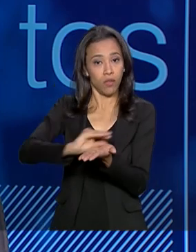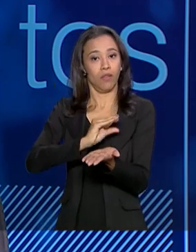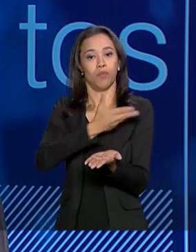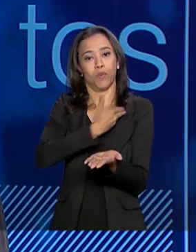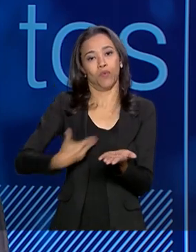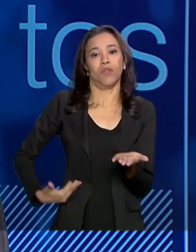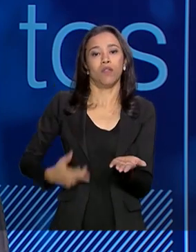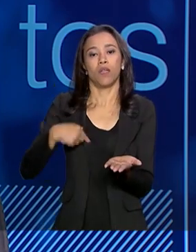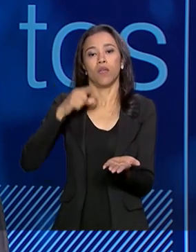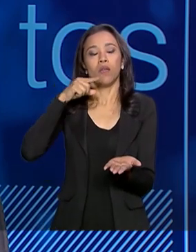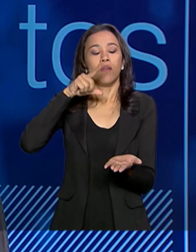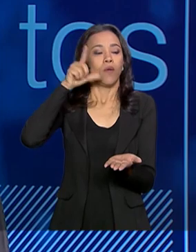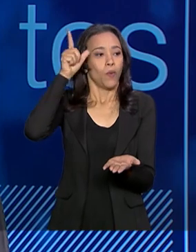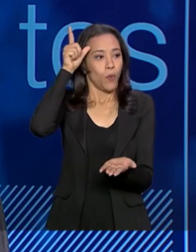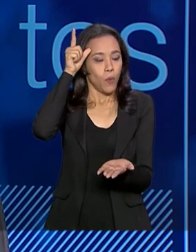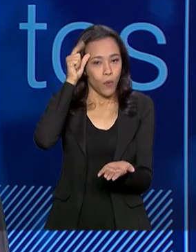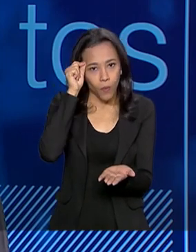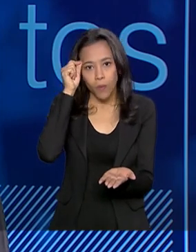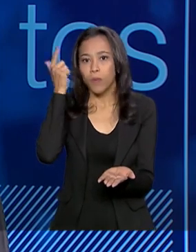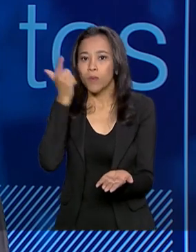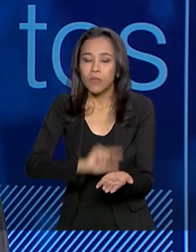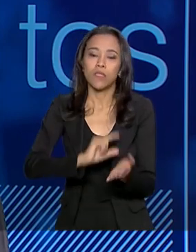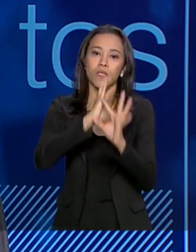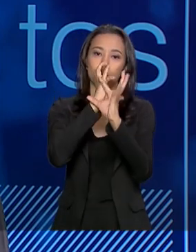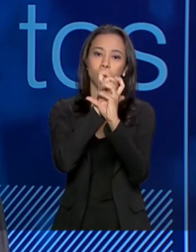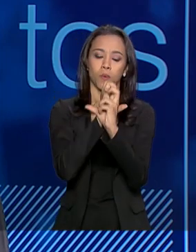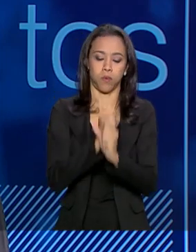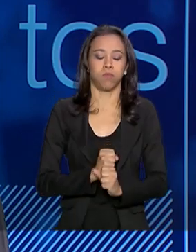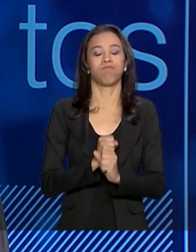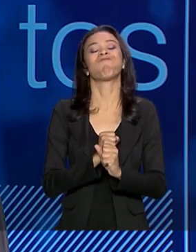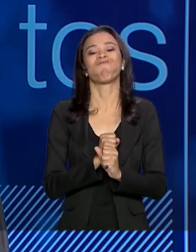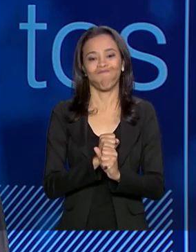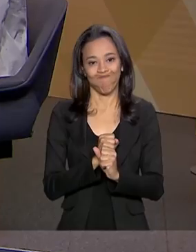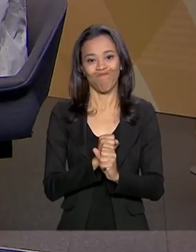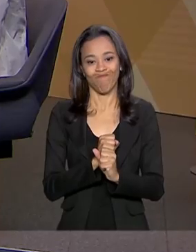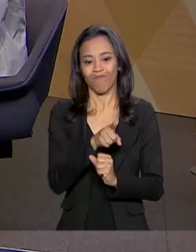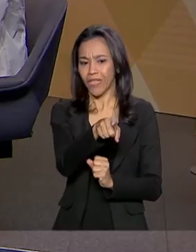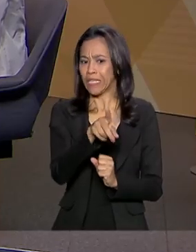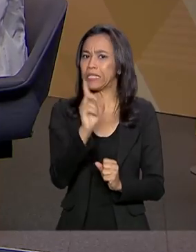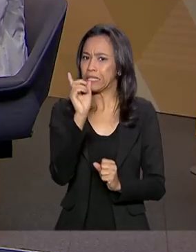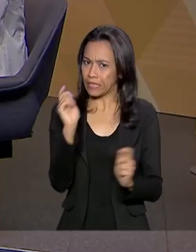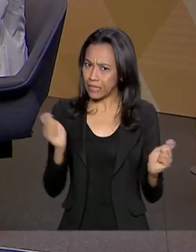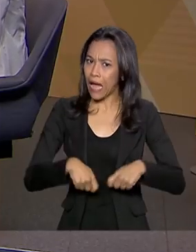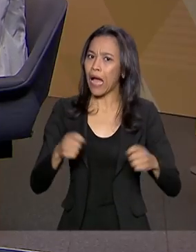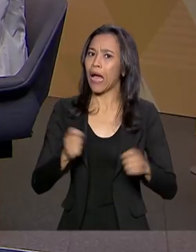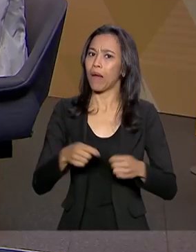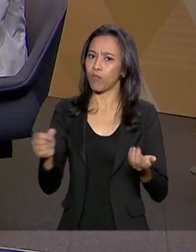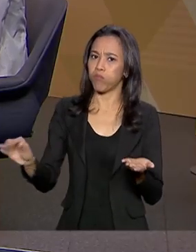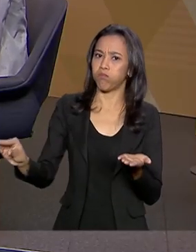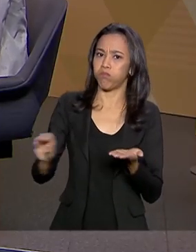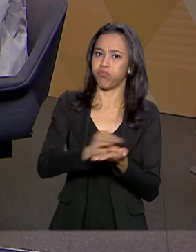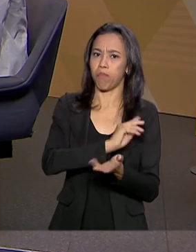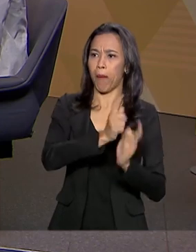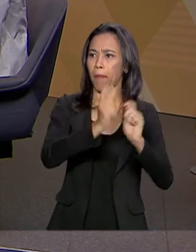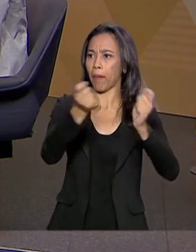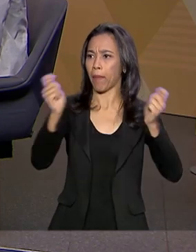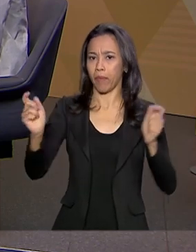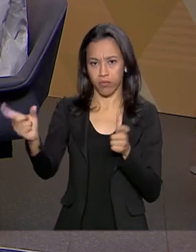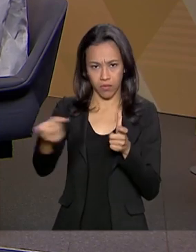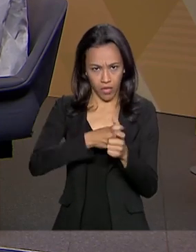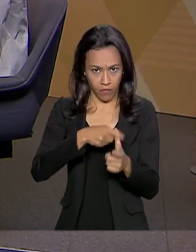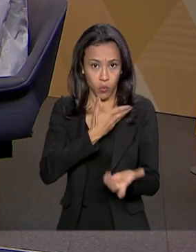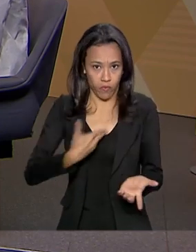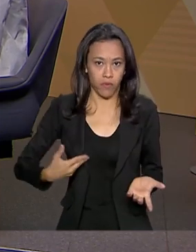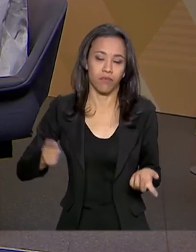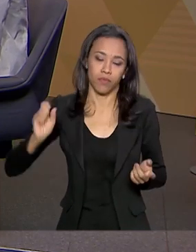federal poder respirar um pouco também esse ano para fechar suas contas, mas que, principalmente... Dá para cobrir, praticamente, o déficit das contas públicas. Sim,